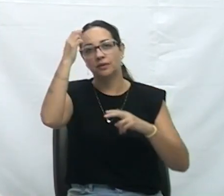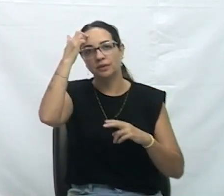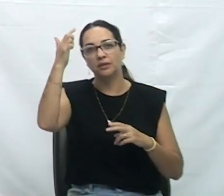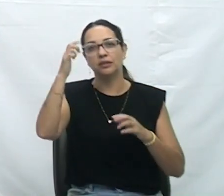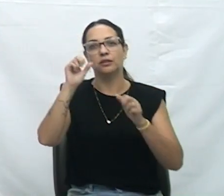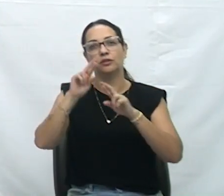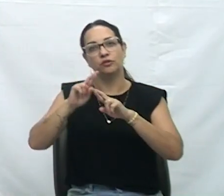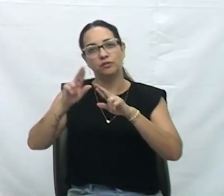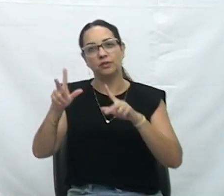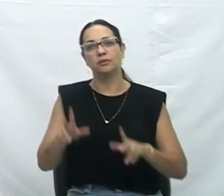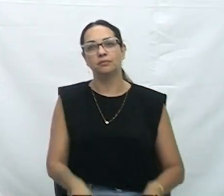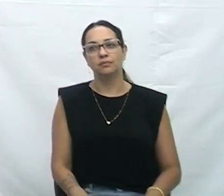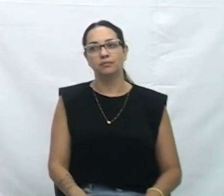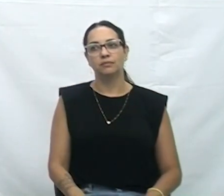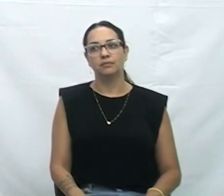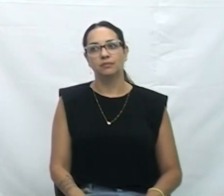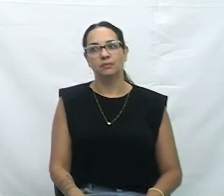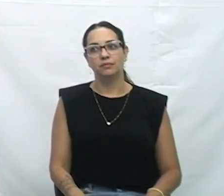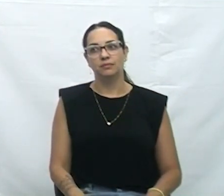pelos nobres colegas. Muito obrigada.